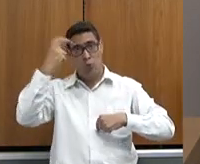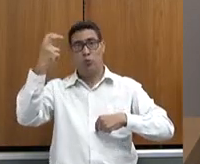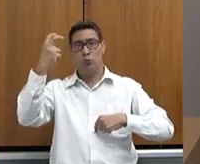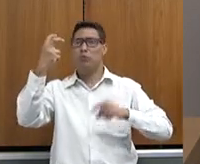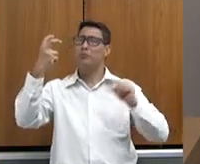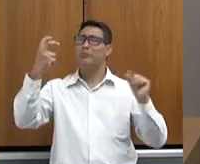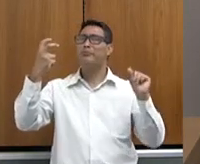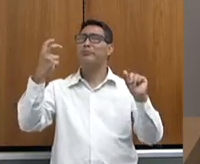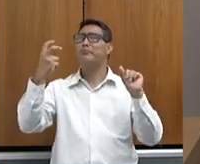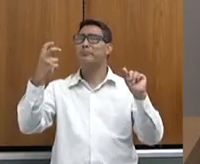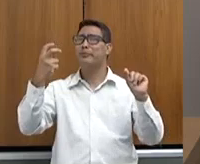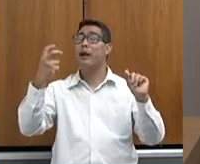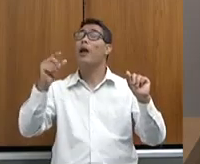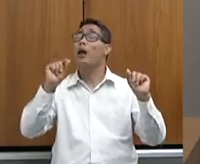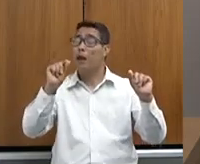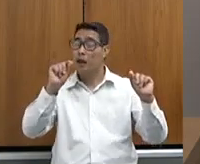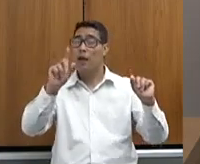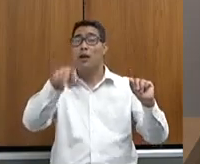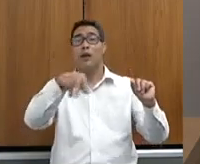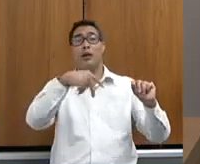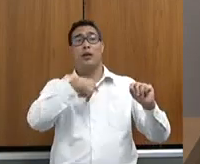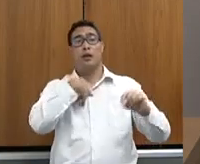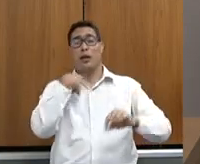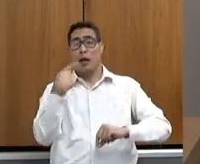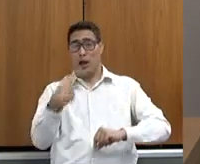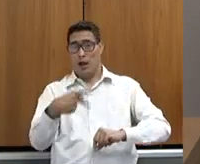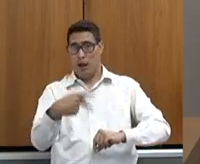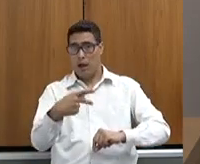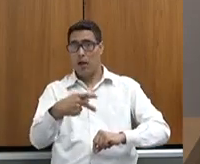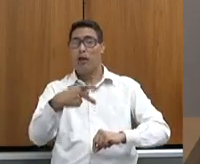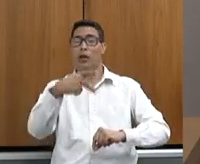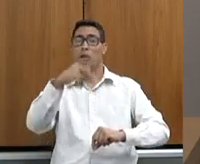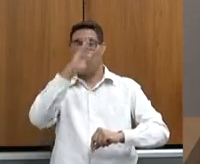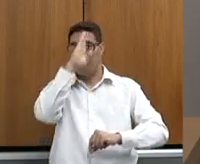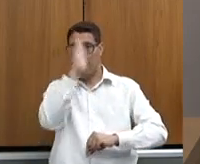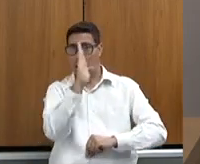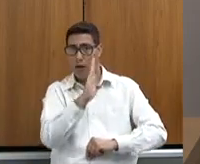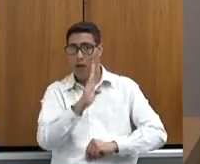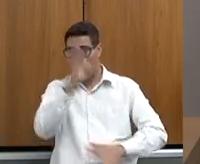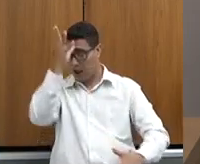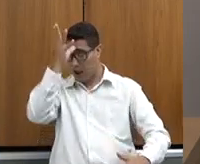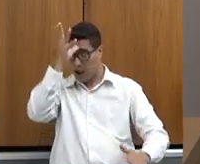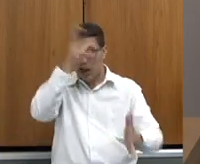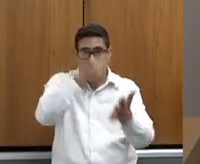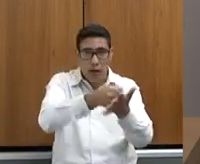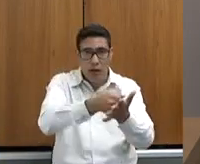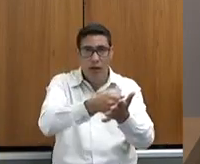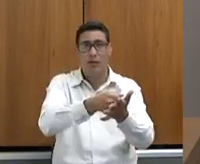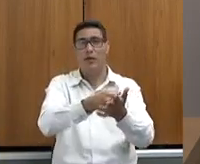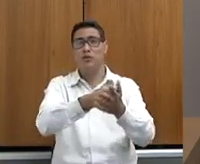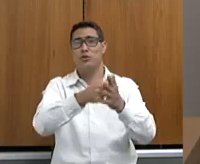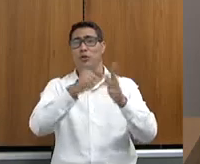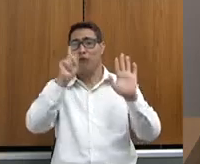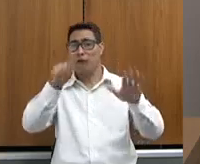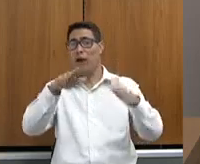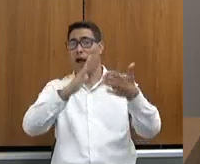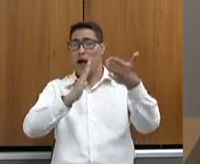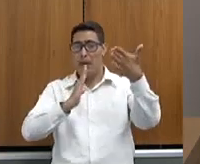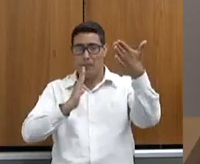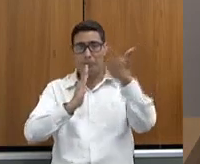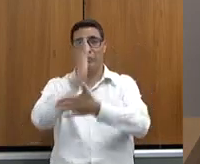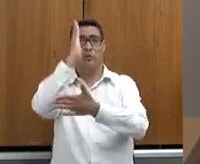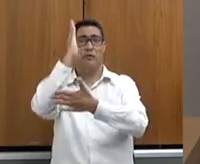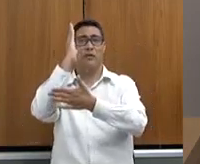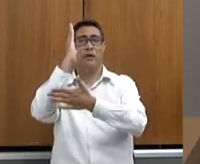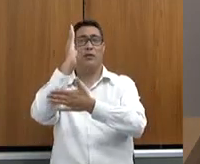ele tem que entender que o que é certo, o que foi decidido nessa casa, dentro de uma lei que foi passada aqui e aprovada, eles estão lá para